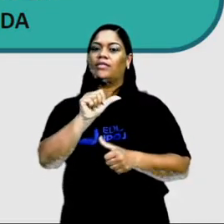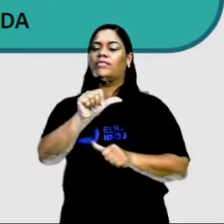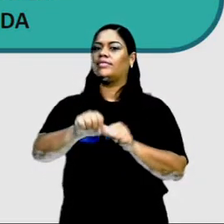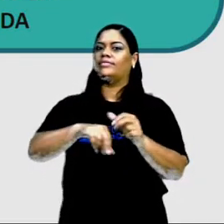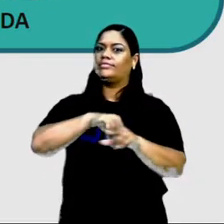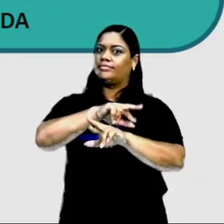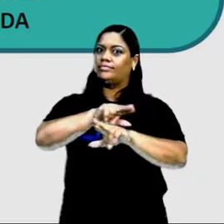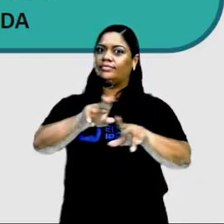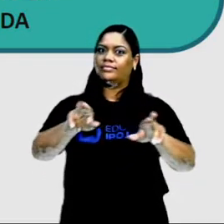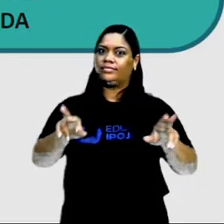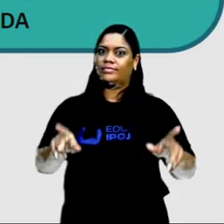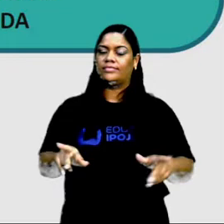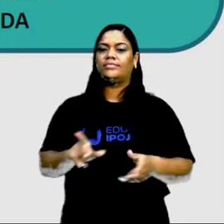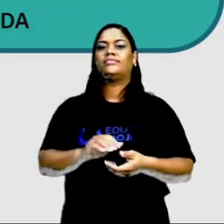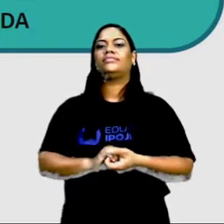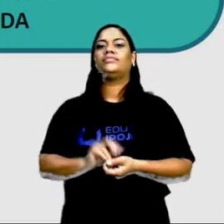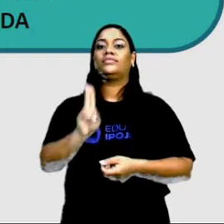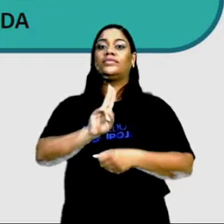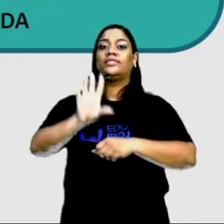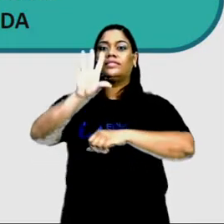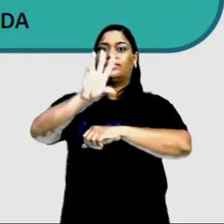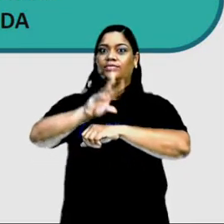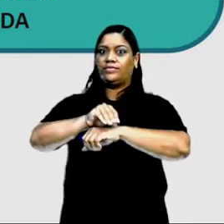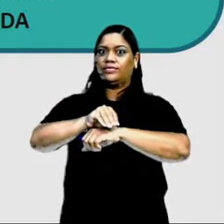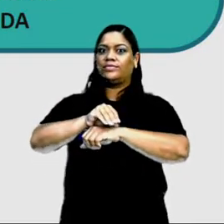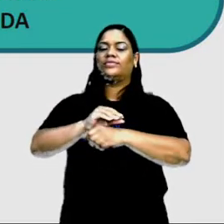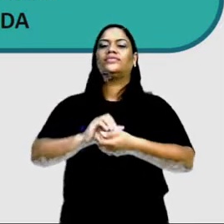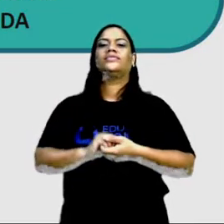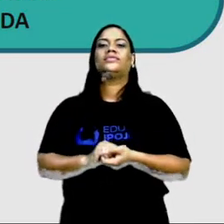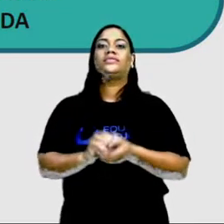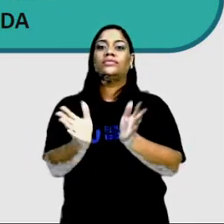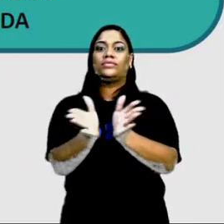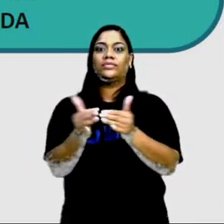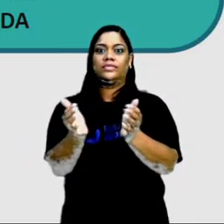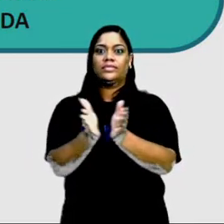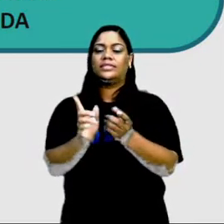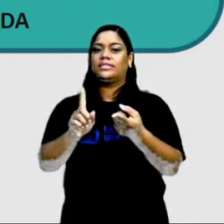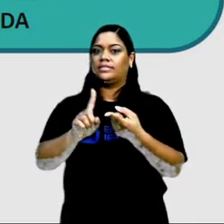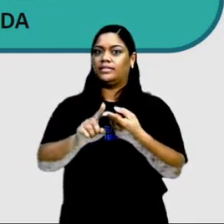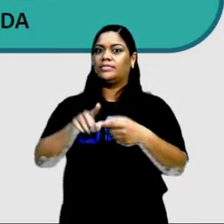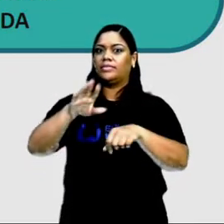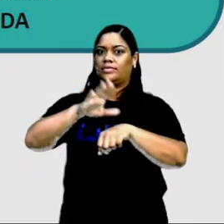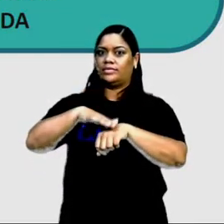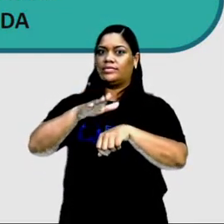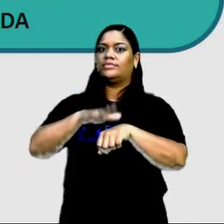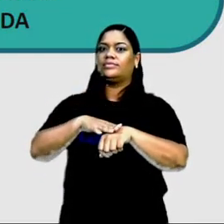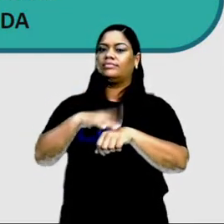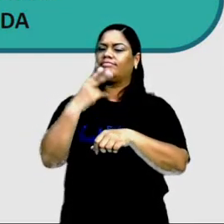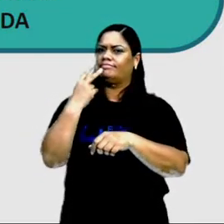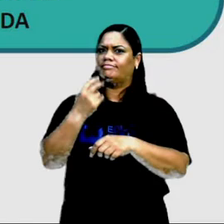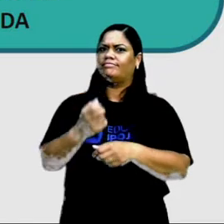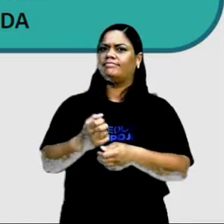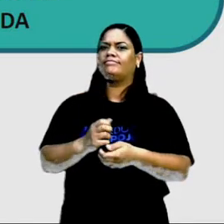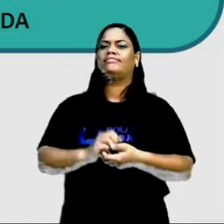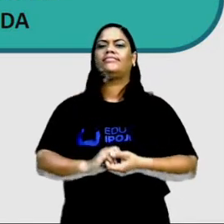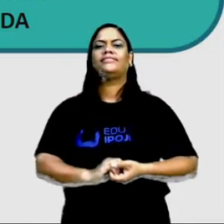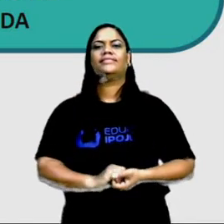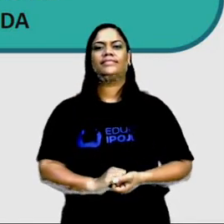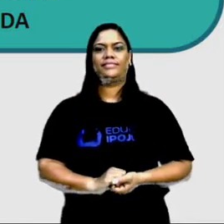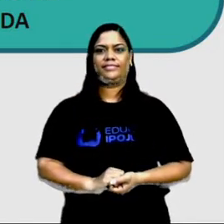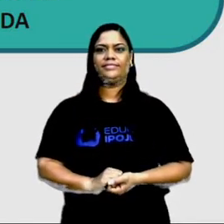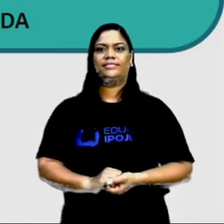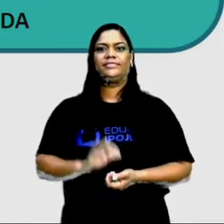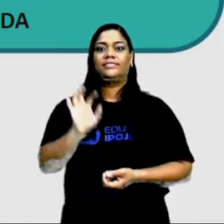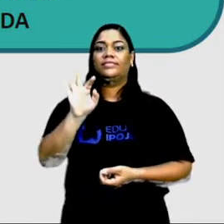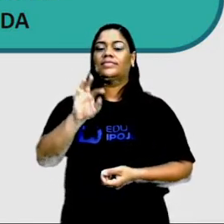conotativo, com o uso da foca, e a função conativa da linguagem também dando intensidade, através aí do